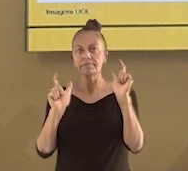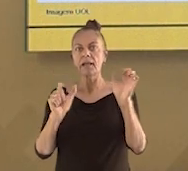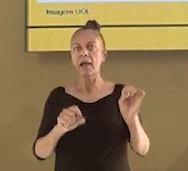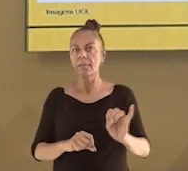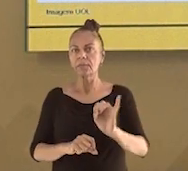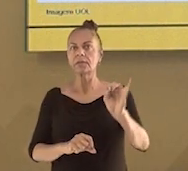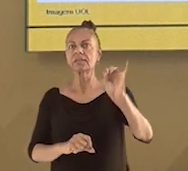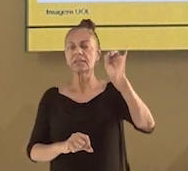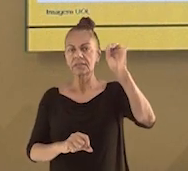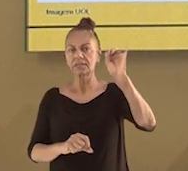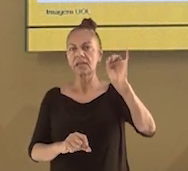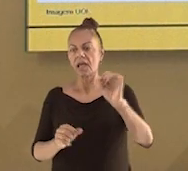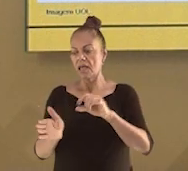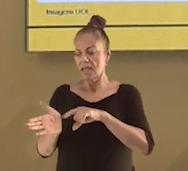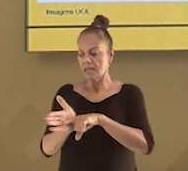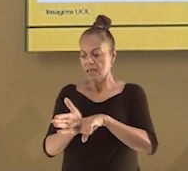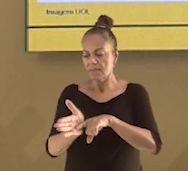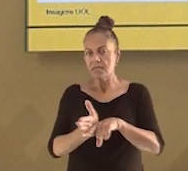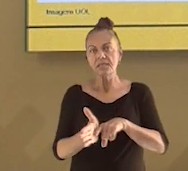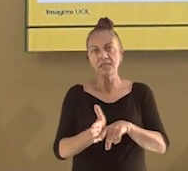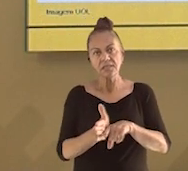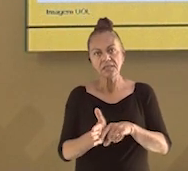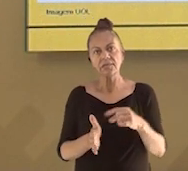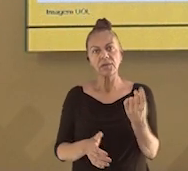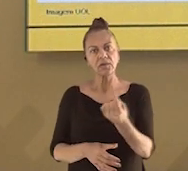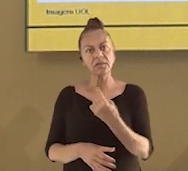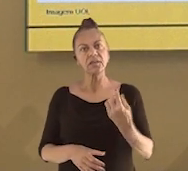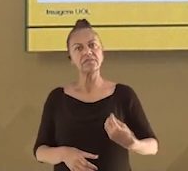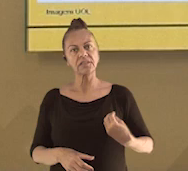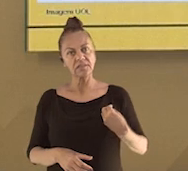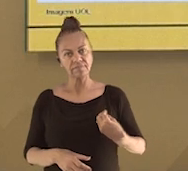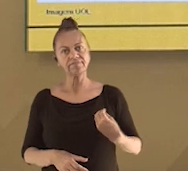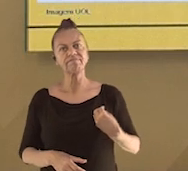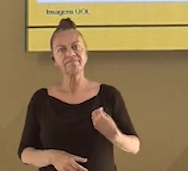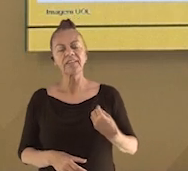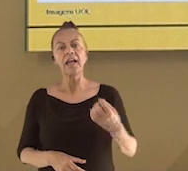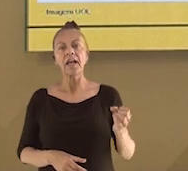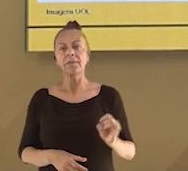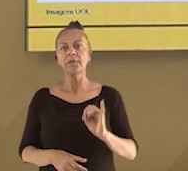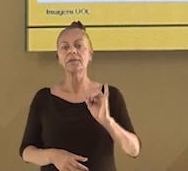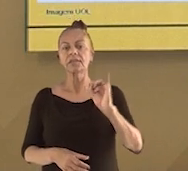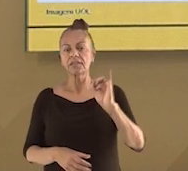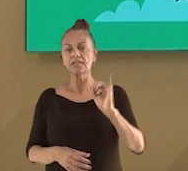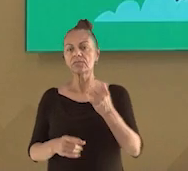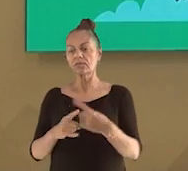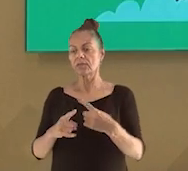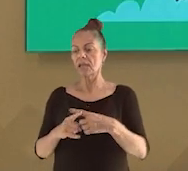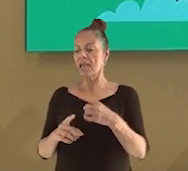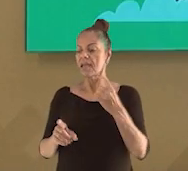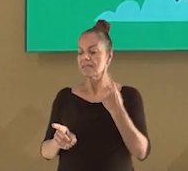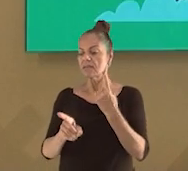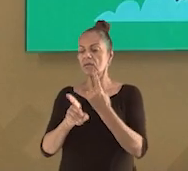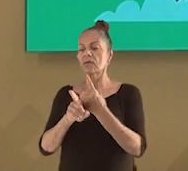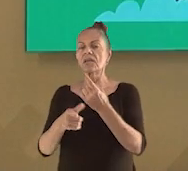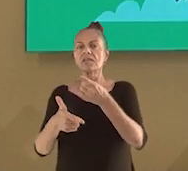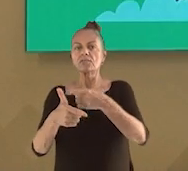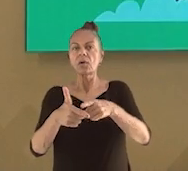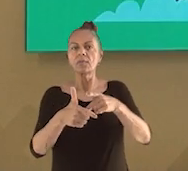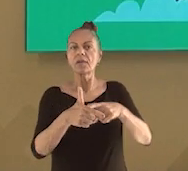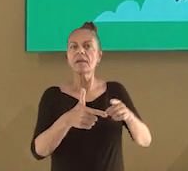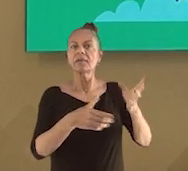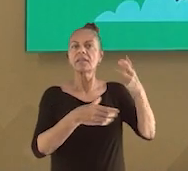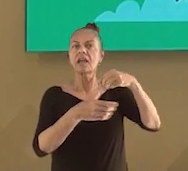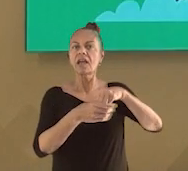pessoas, a importância da ciência e da pesquisa para as nossas vidas. Os pesquisadores são muito